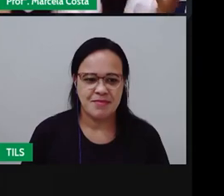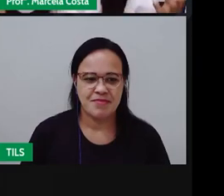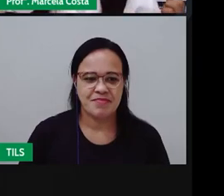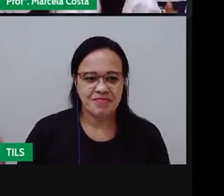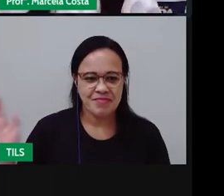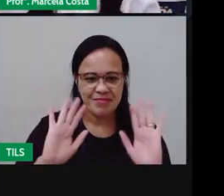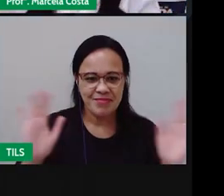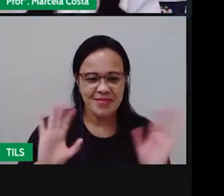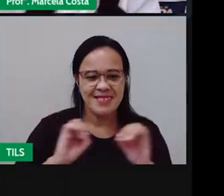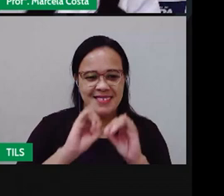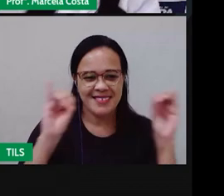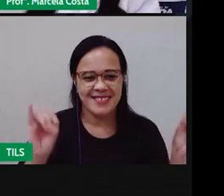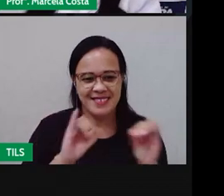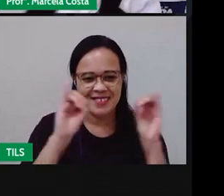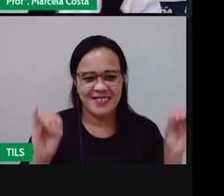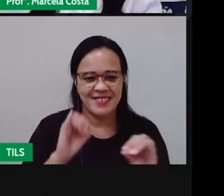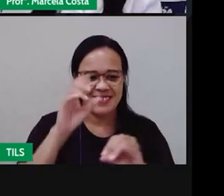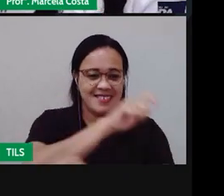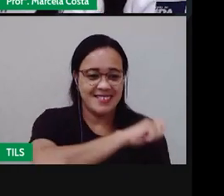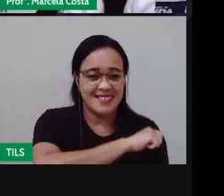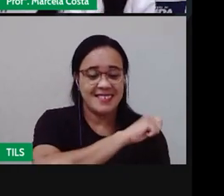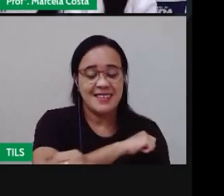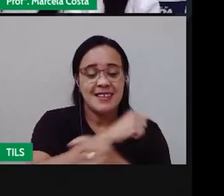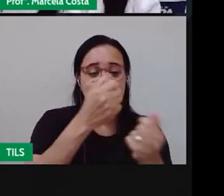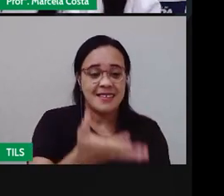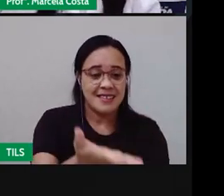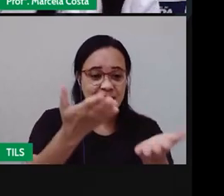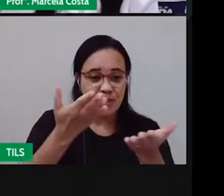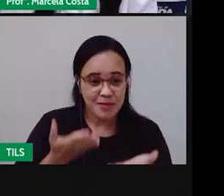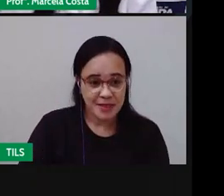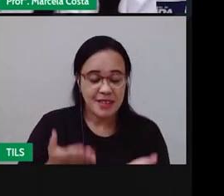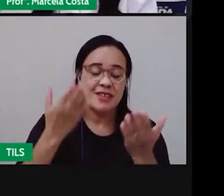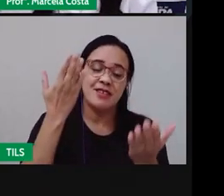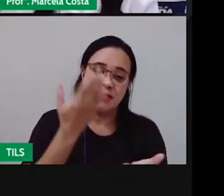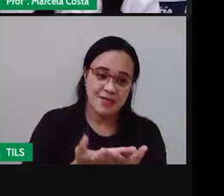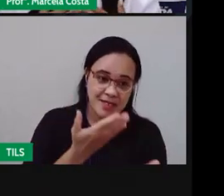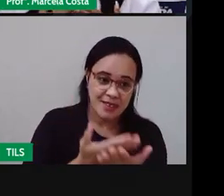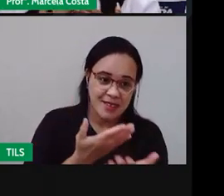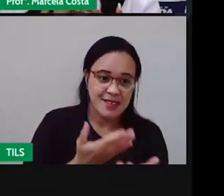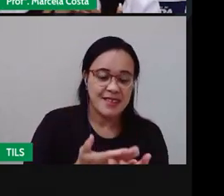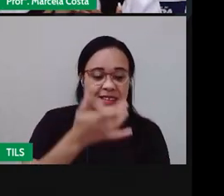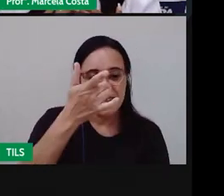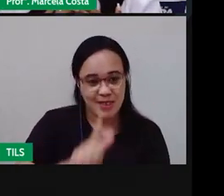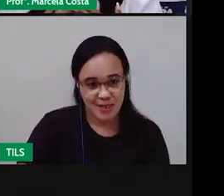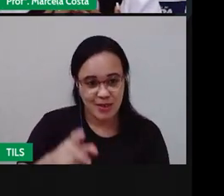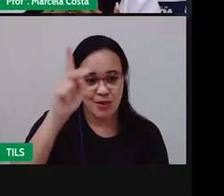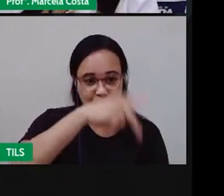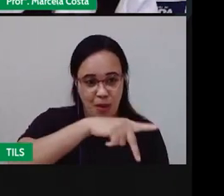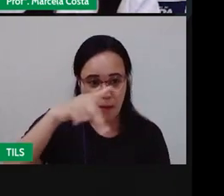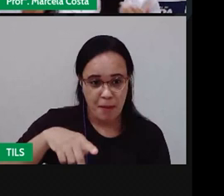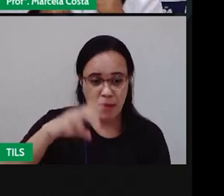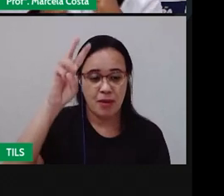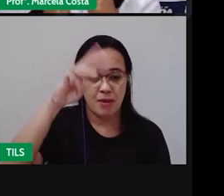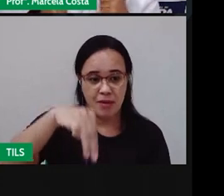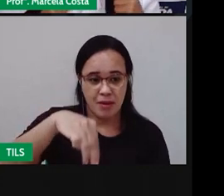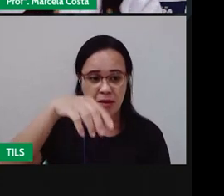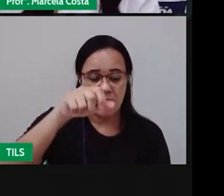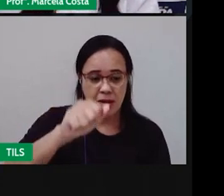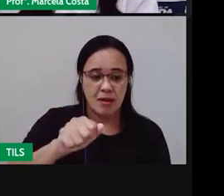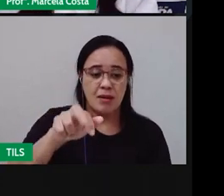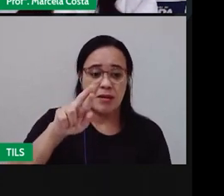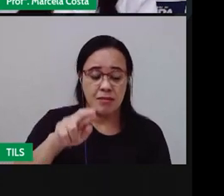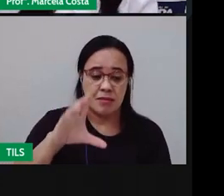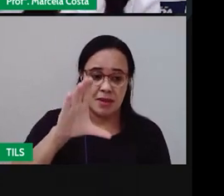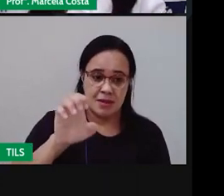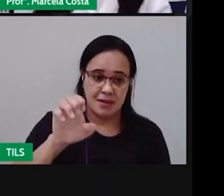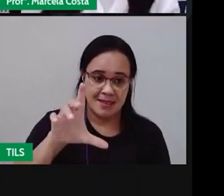Olá, crianças! Sejam bem-vindos a mais uma aula comigo, Pró Marcela. Eu estava com saudade de